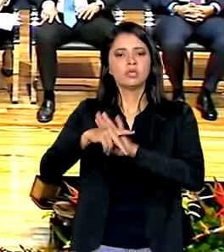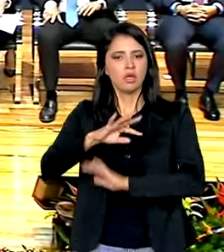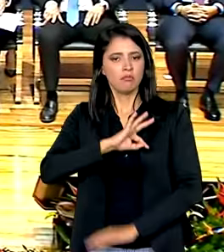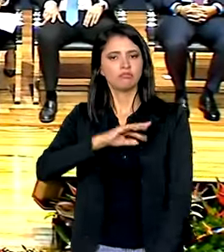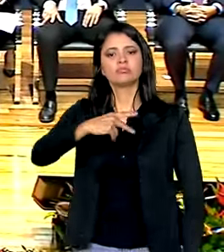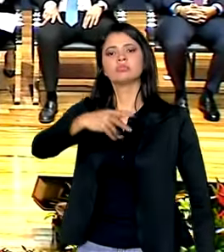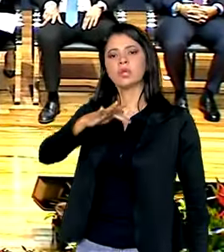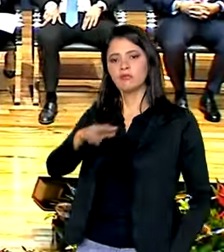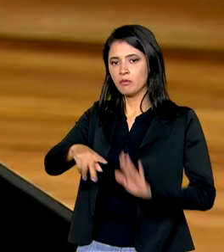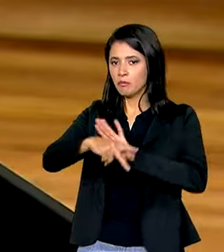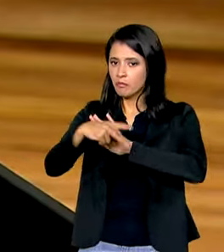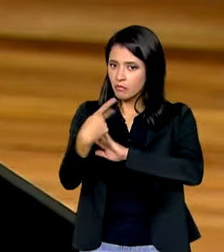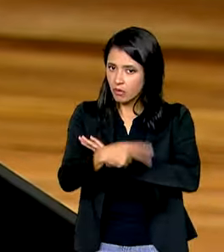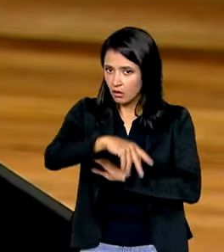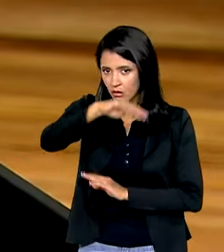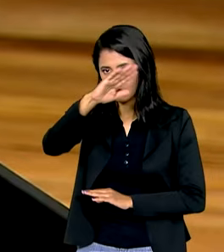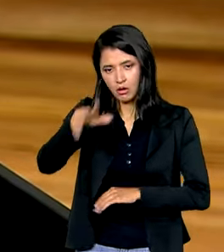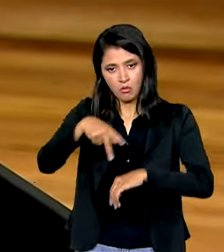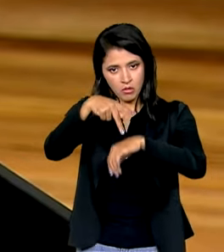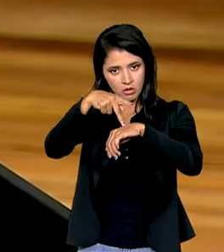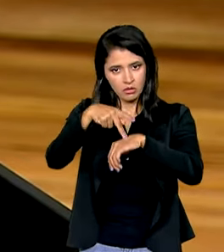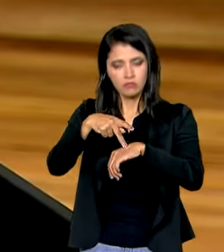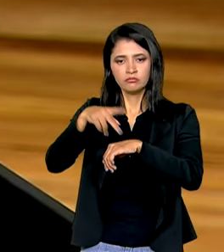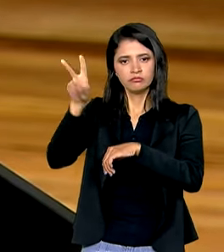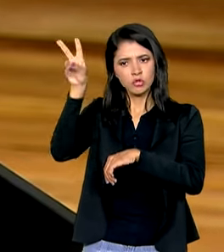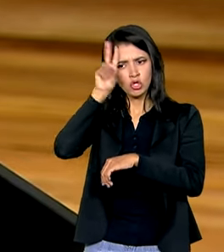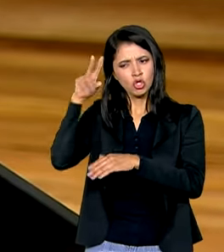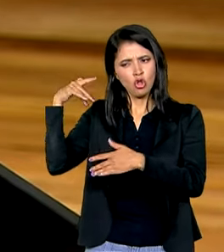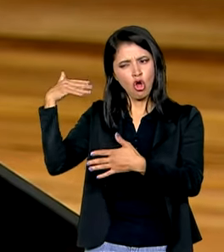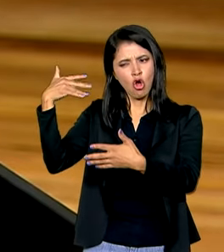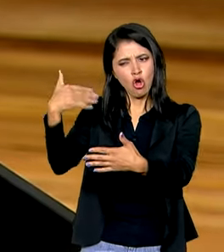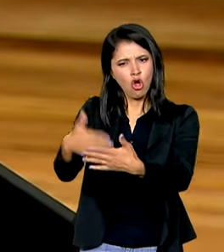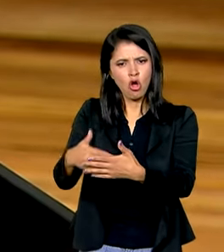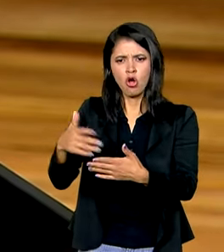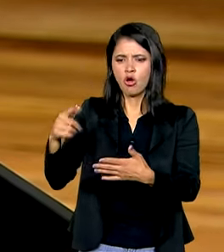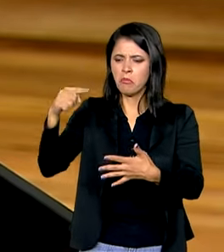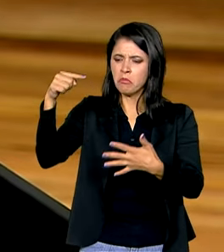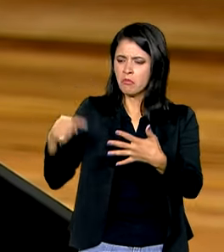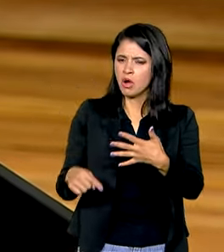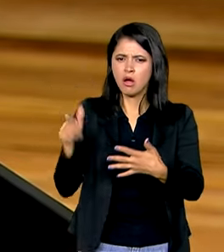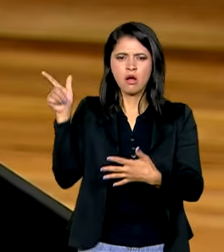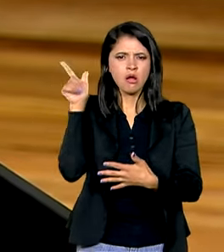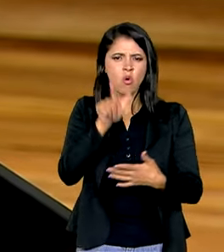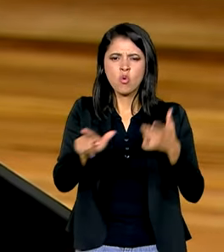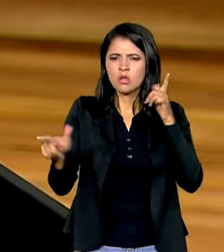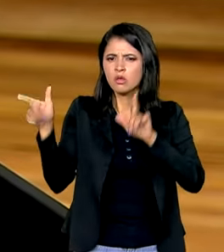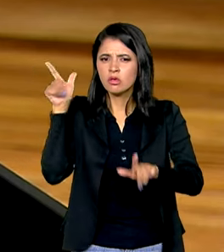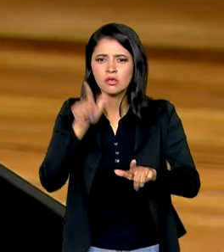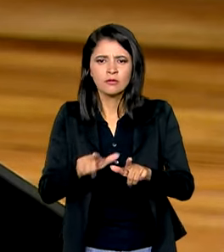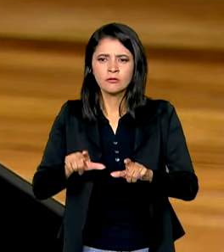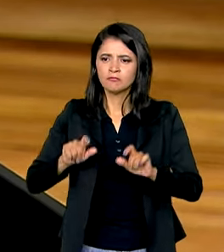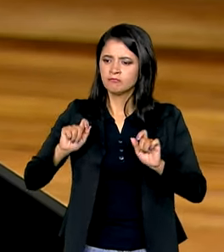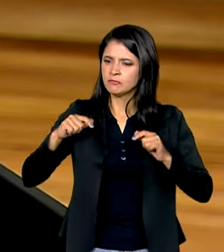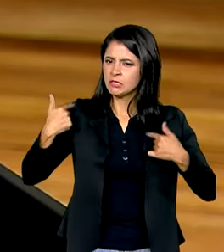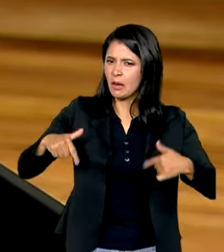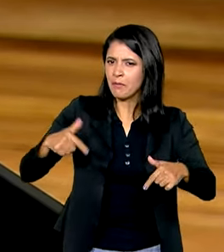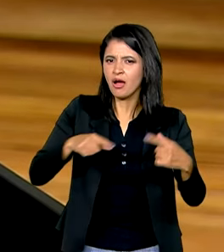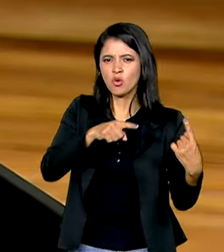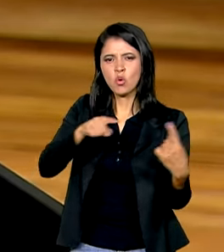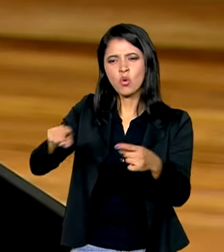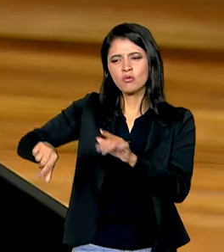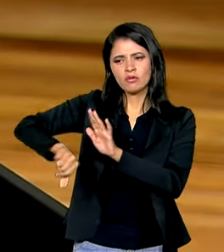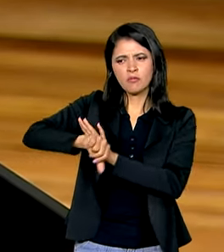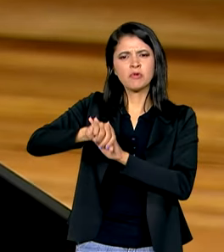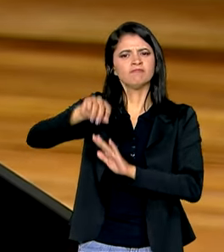Federal para o país. Um histórico repleto de grandes conquistas e de ações exitosas no combate ao